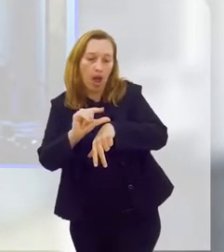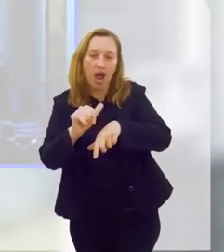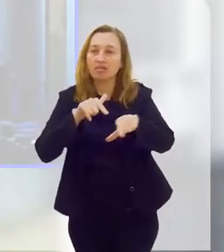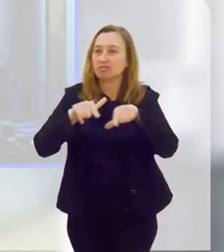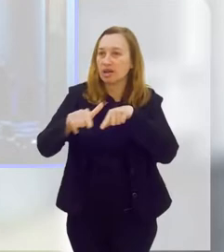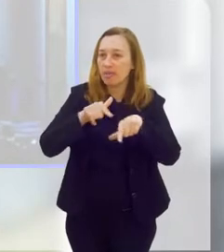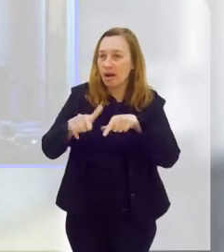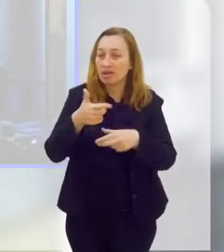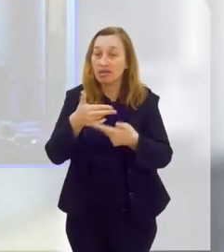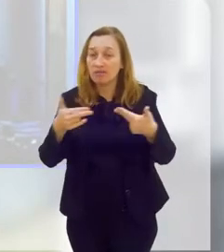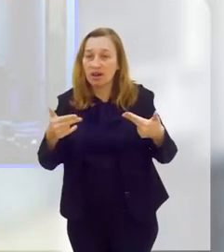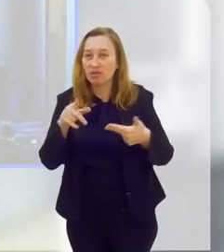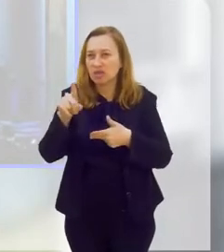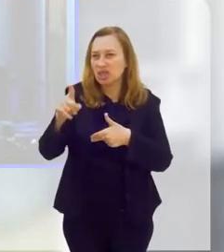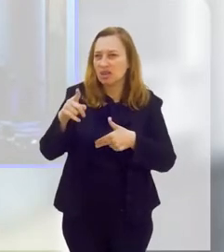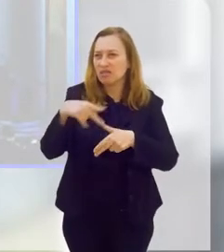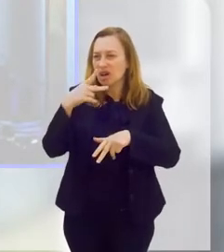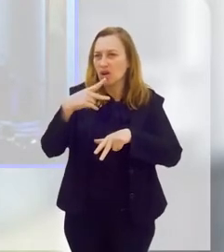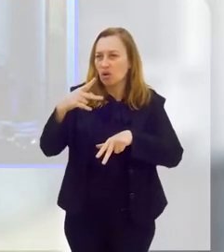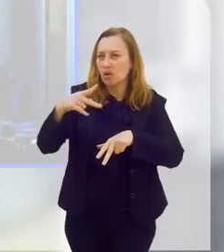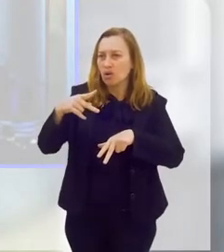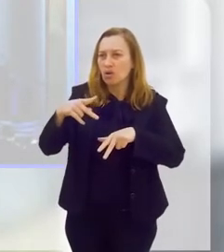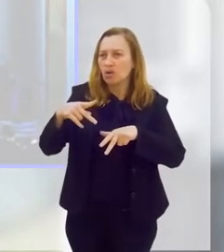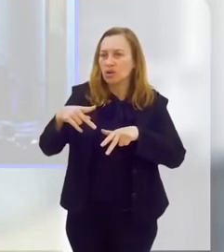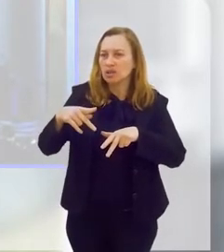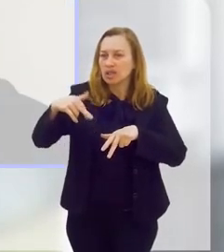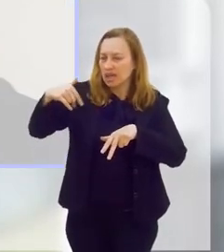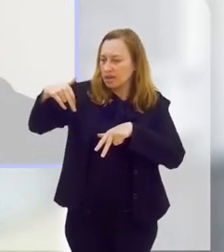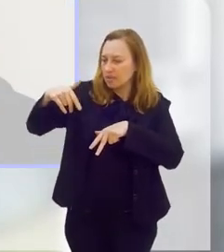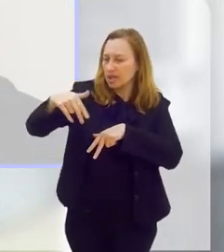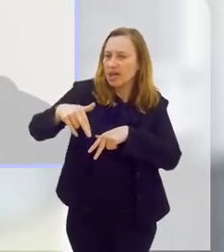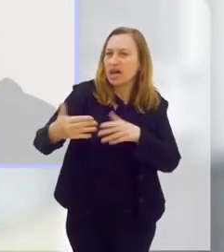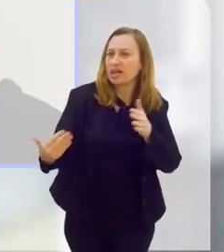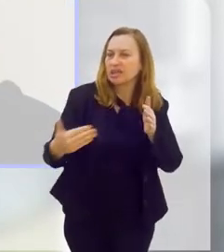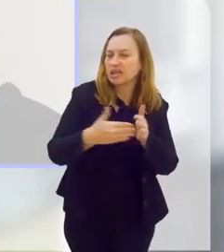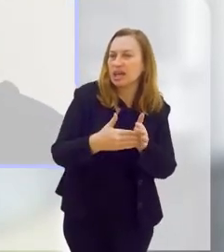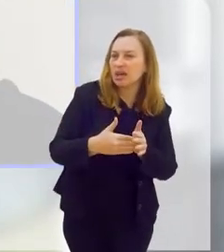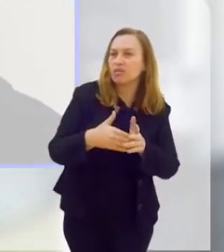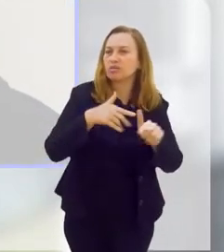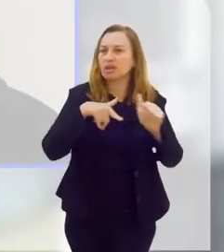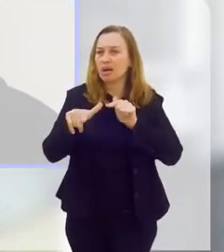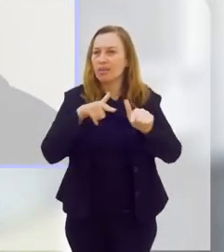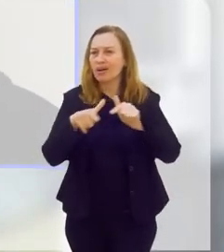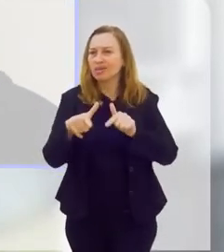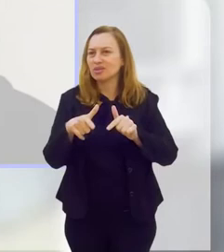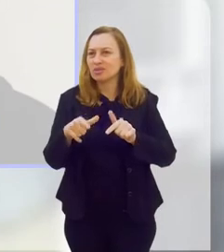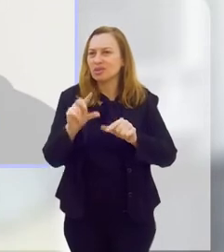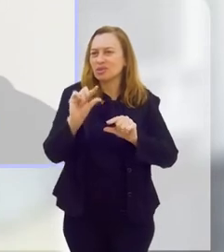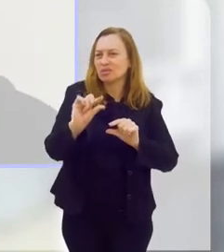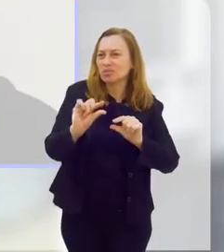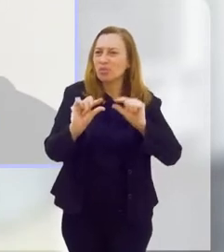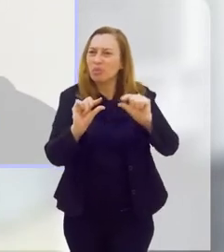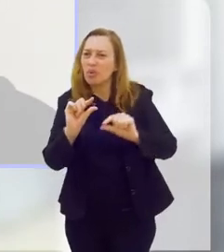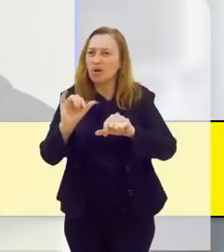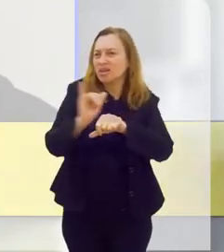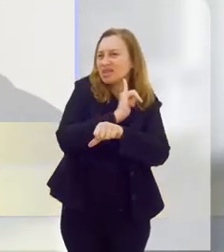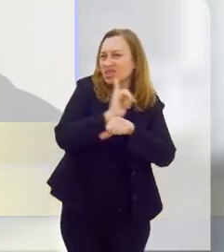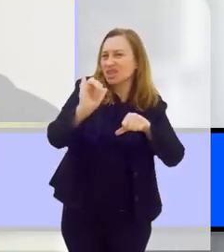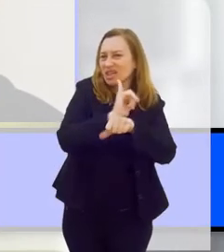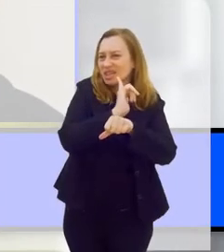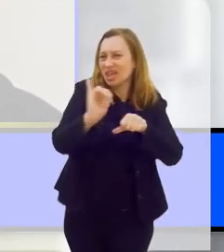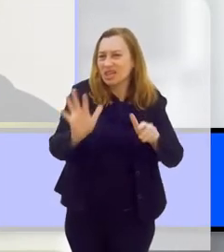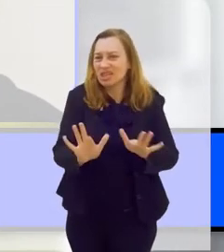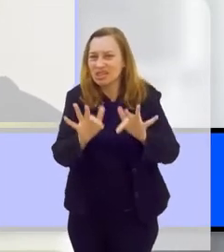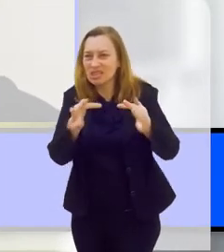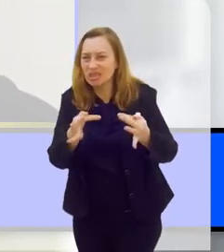de trabalho, tem tudo. Você falou sobre descer um ponto atrás, ir caminhando na casa. São pequenas estratégias,